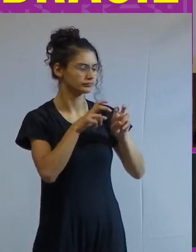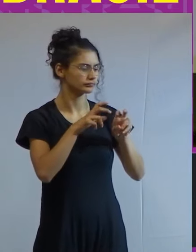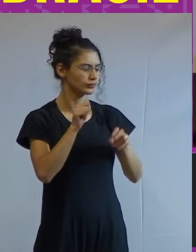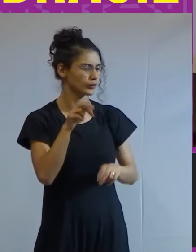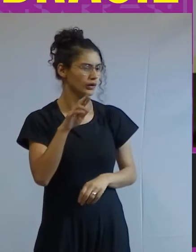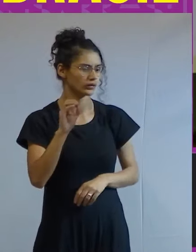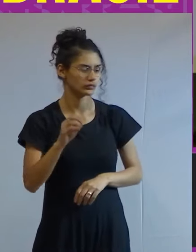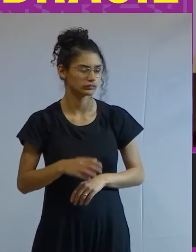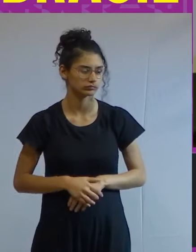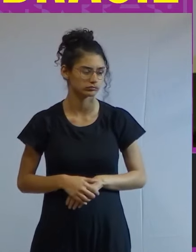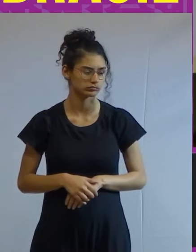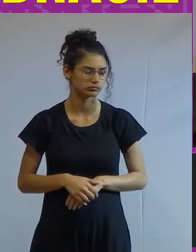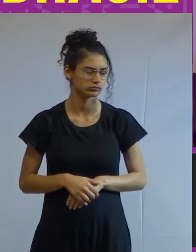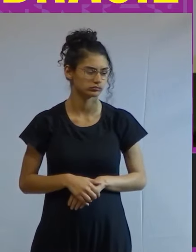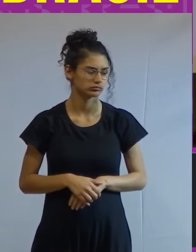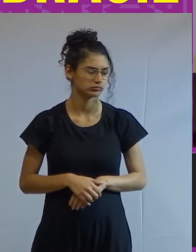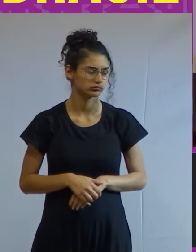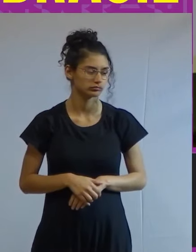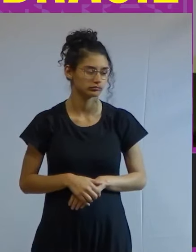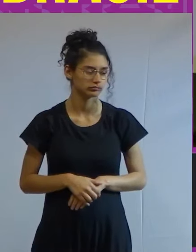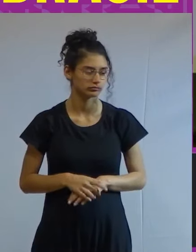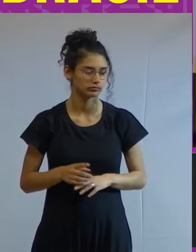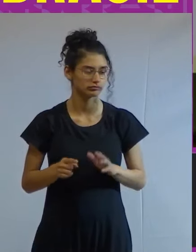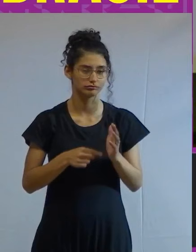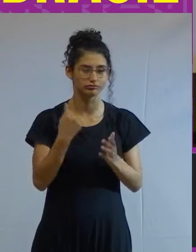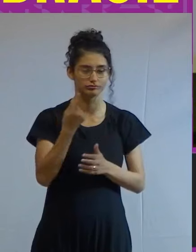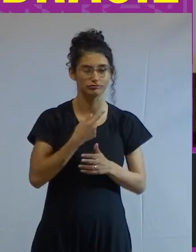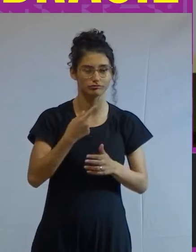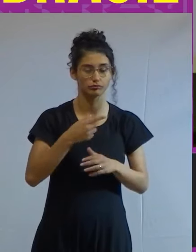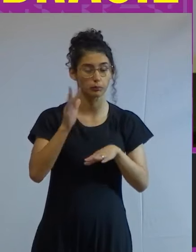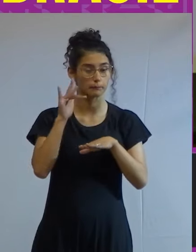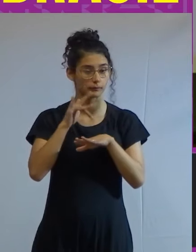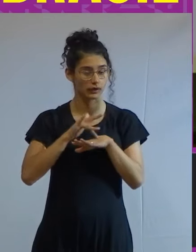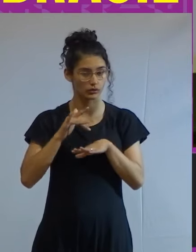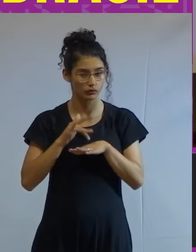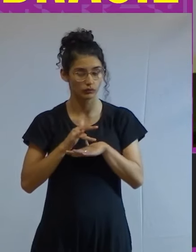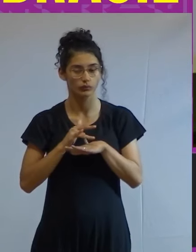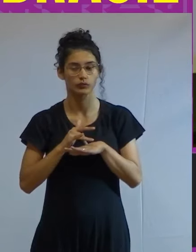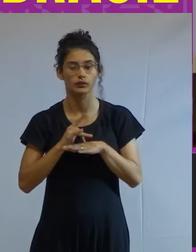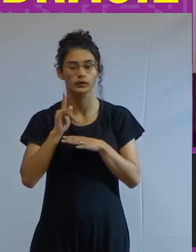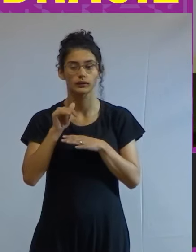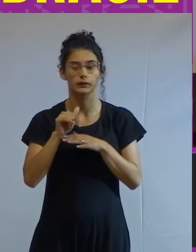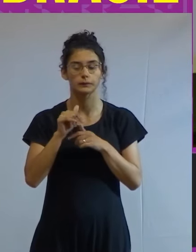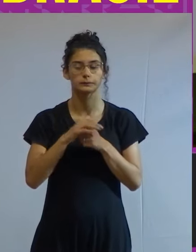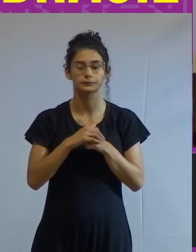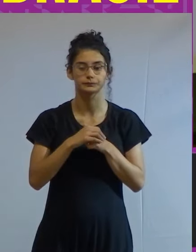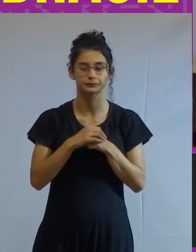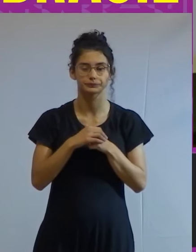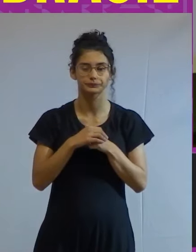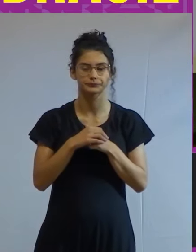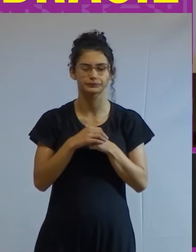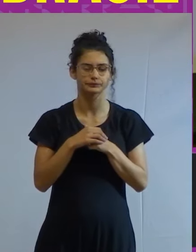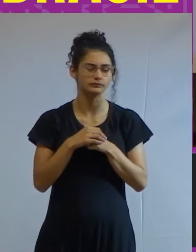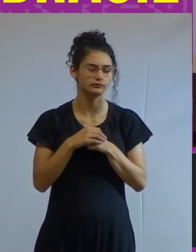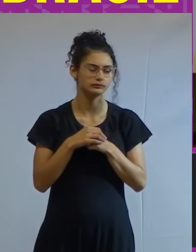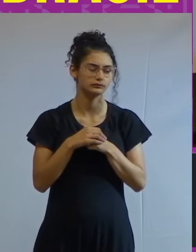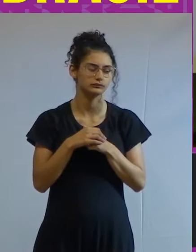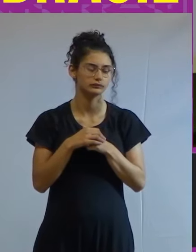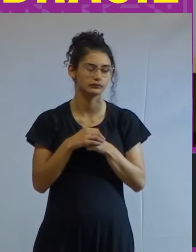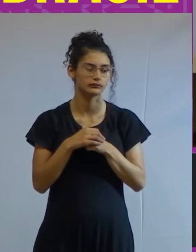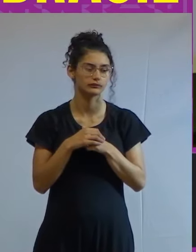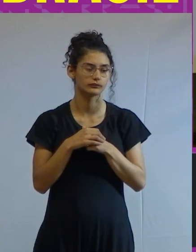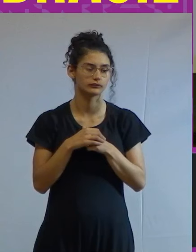porque uma das coisas Nath estava falando do absurdo que é dividendo não ser tributado fundo